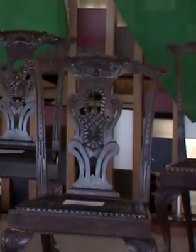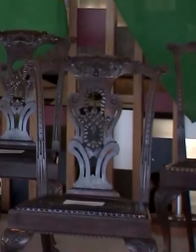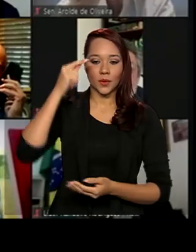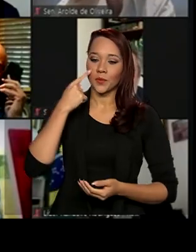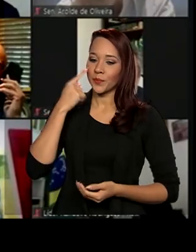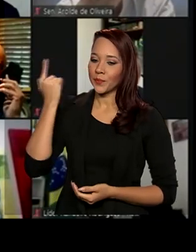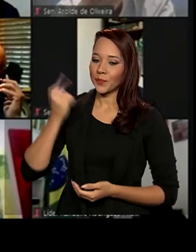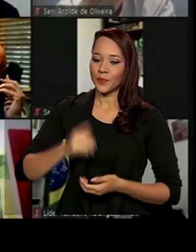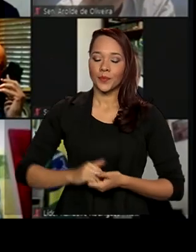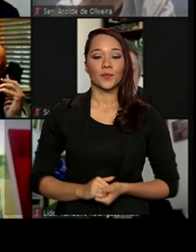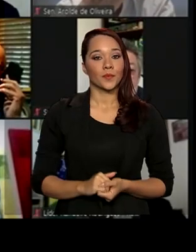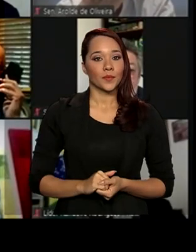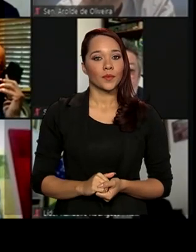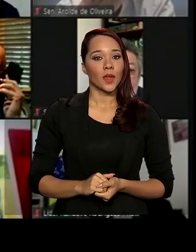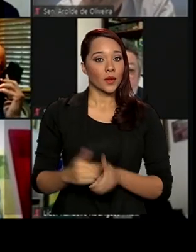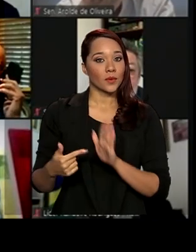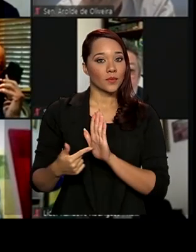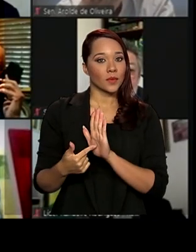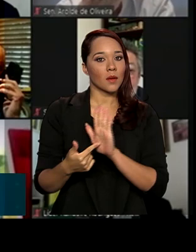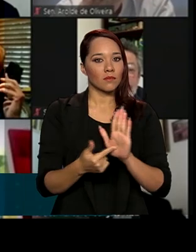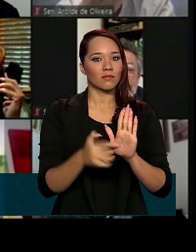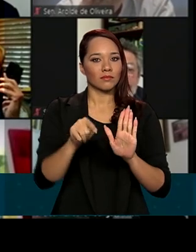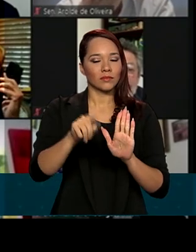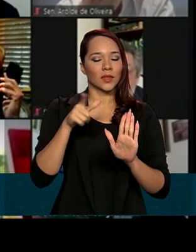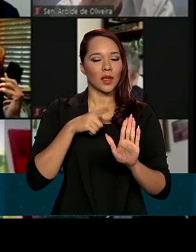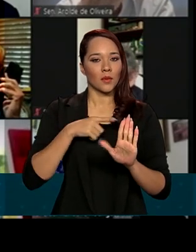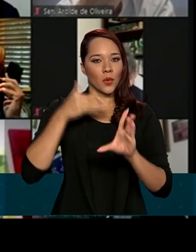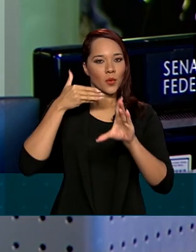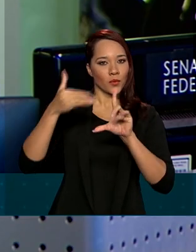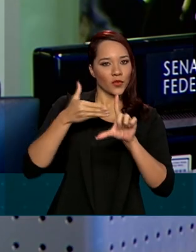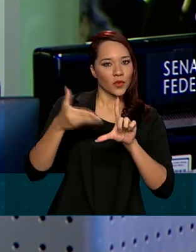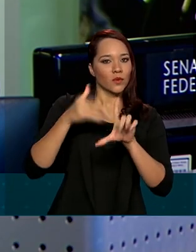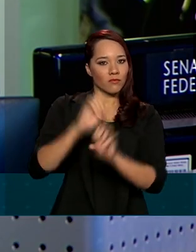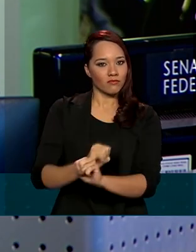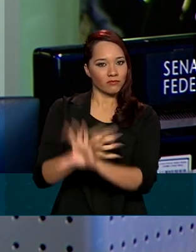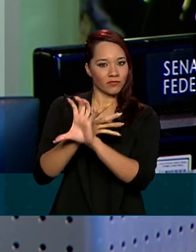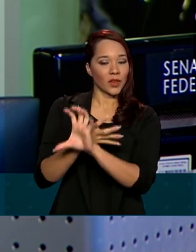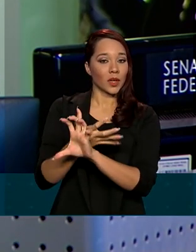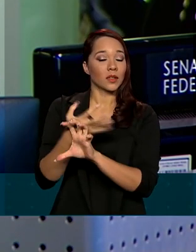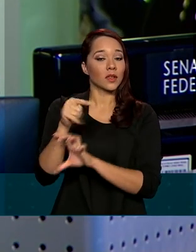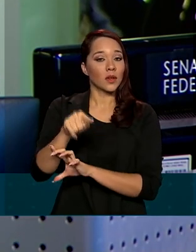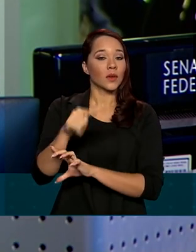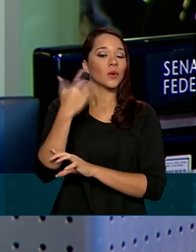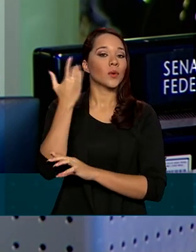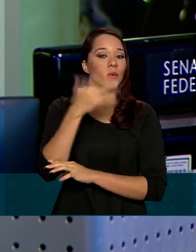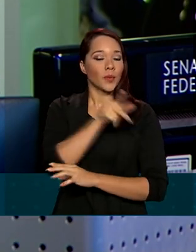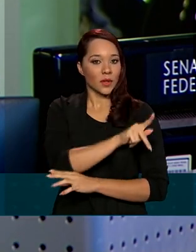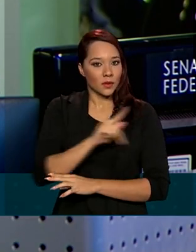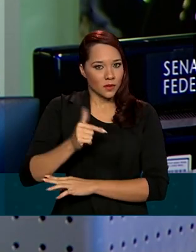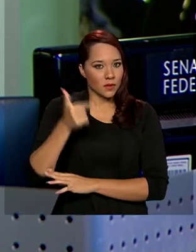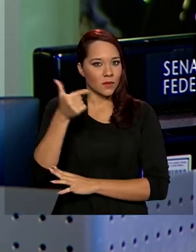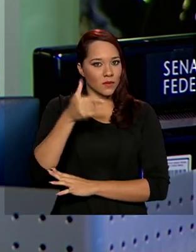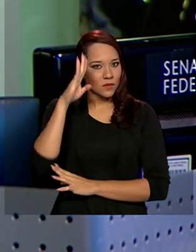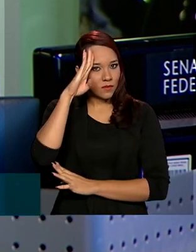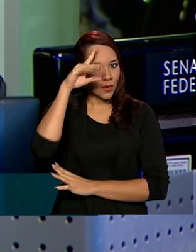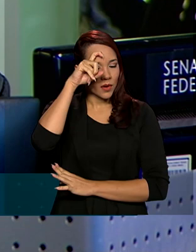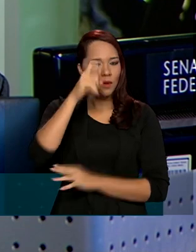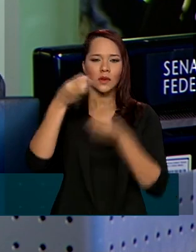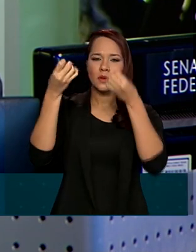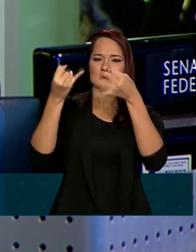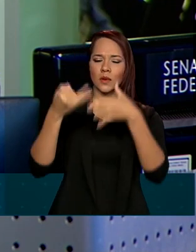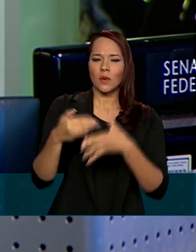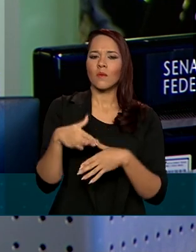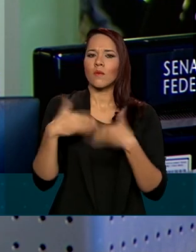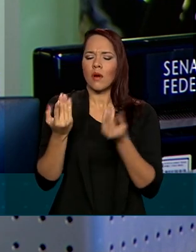Vamos ver. Na apresentação por videoconferência aos senadores, o vice-presidente Hamilton Mourão explicou os principais